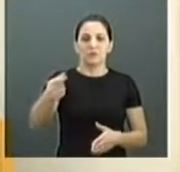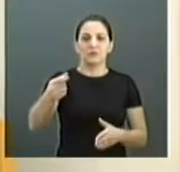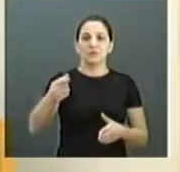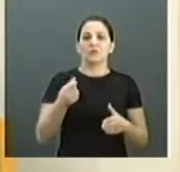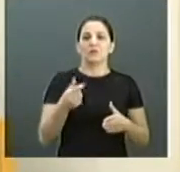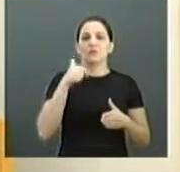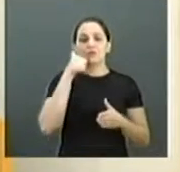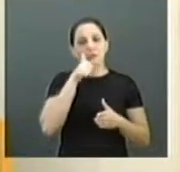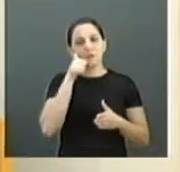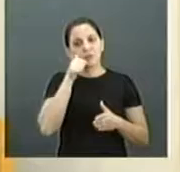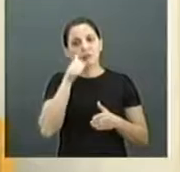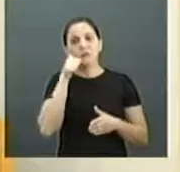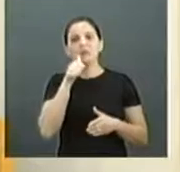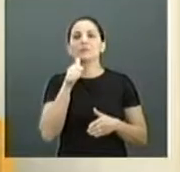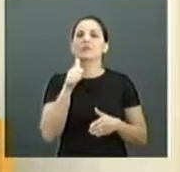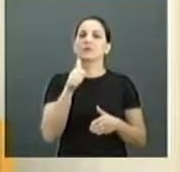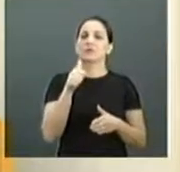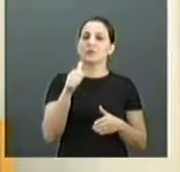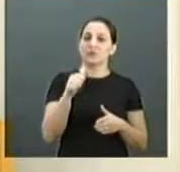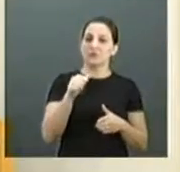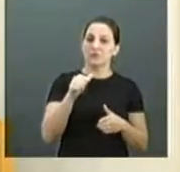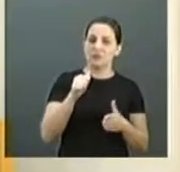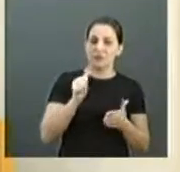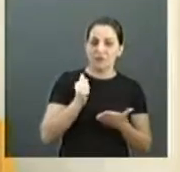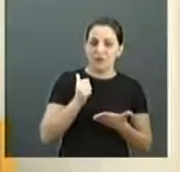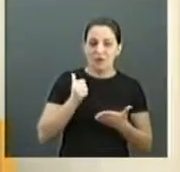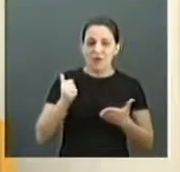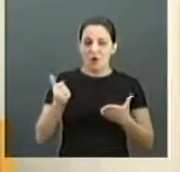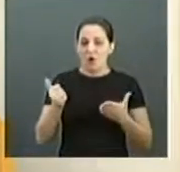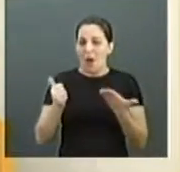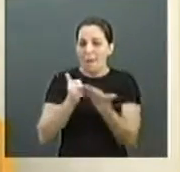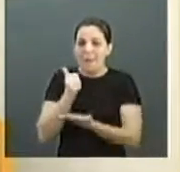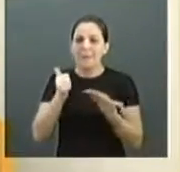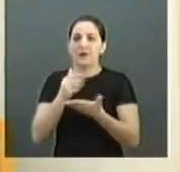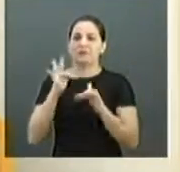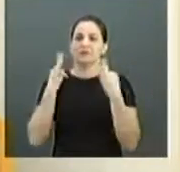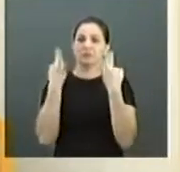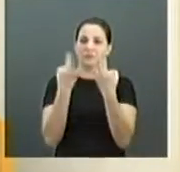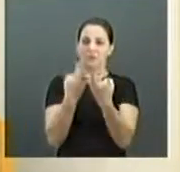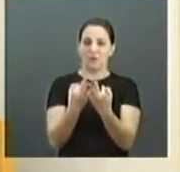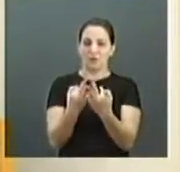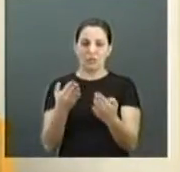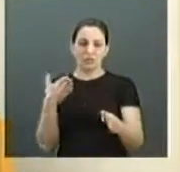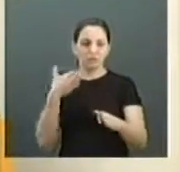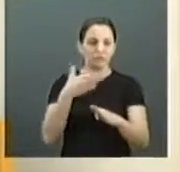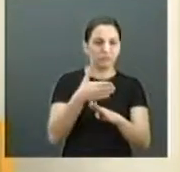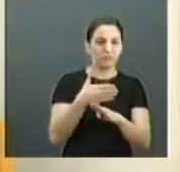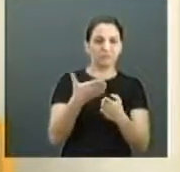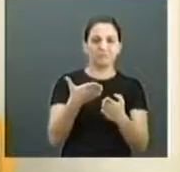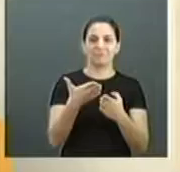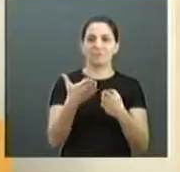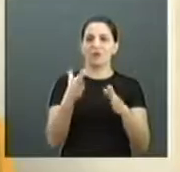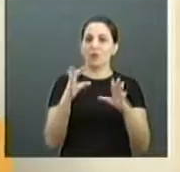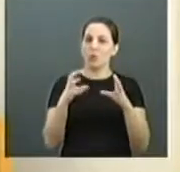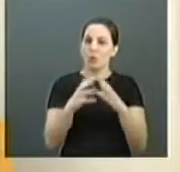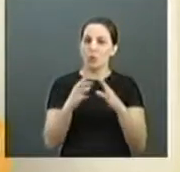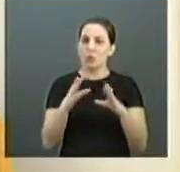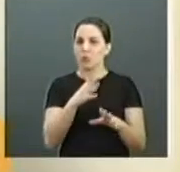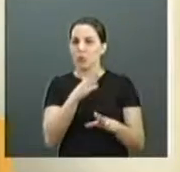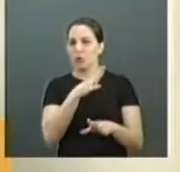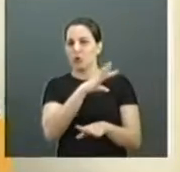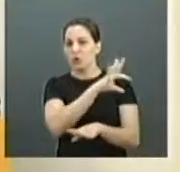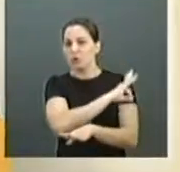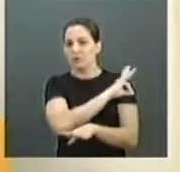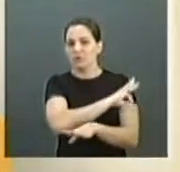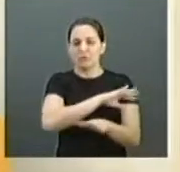mulheres são a rimo de família. Então, não dá para simplesmente chegar lá, com um grupo da prefeitura, retirar tudo o que tem dentro da